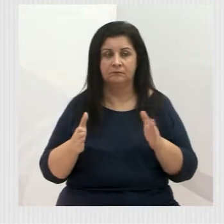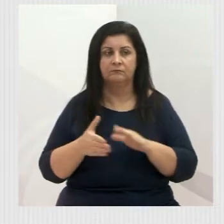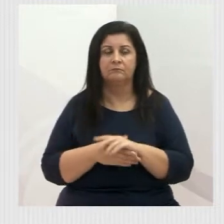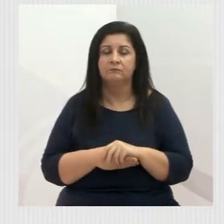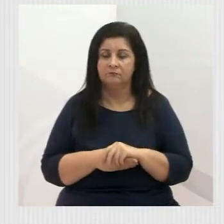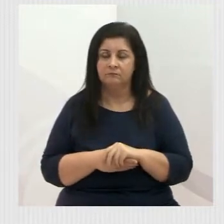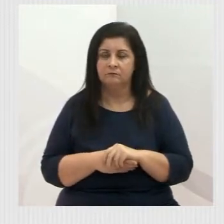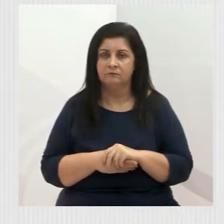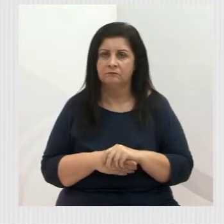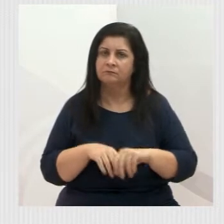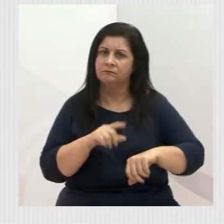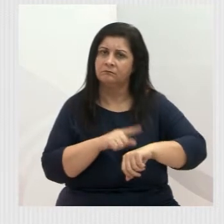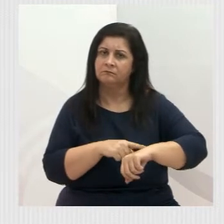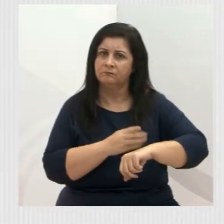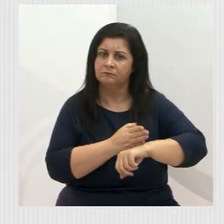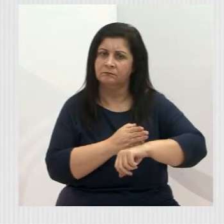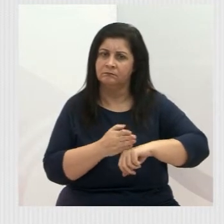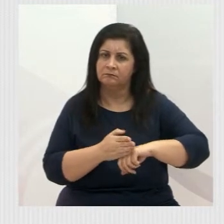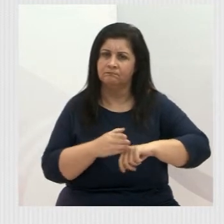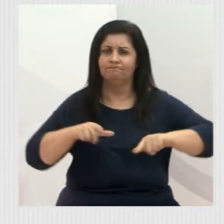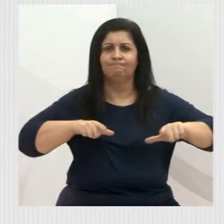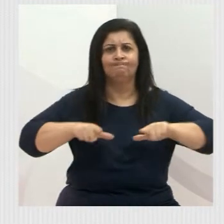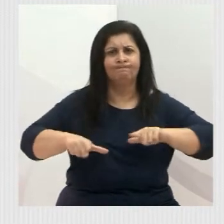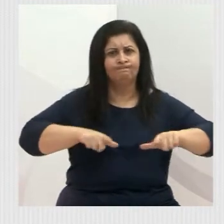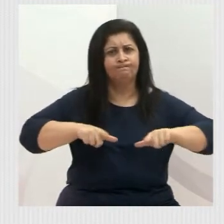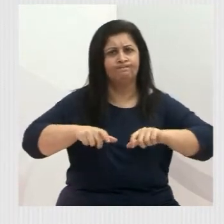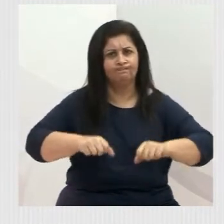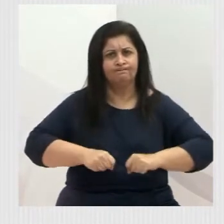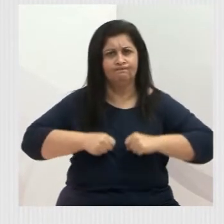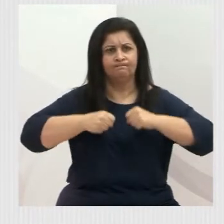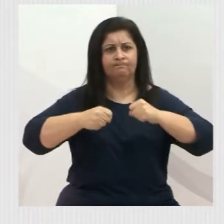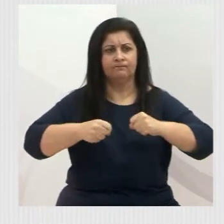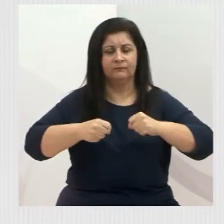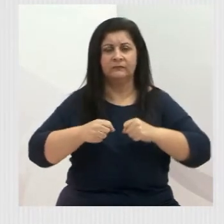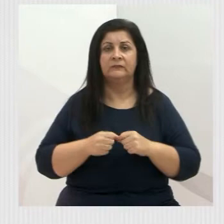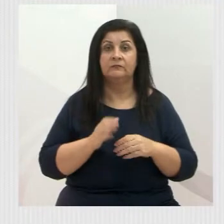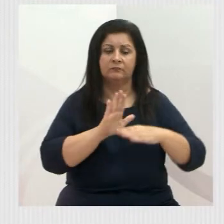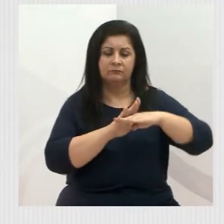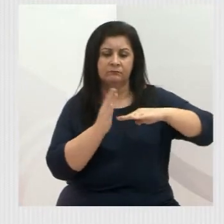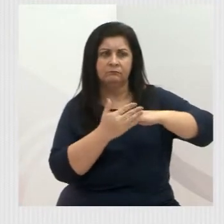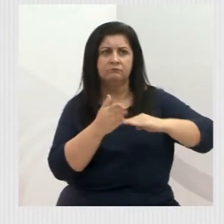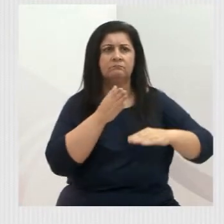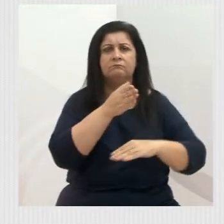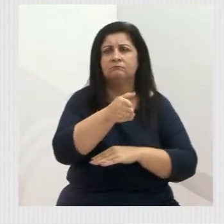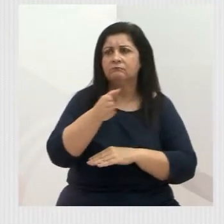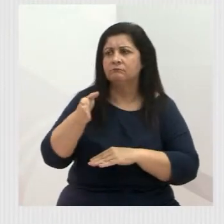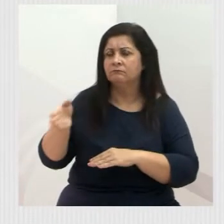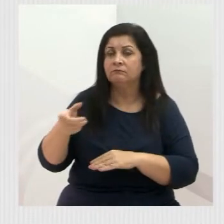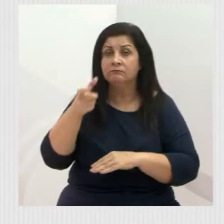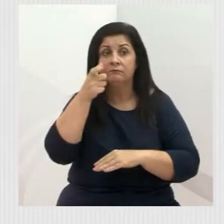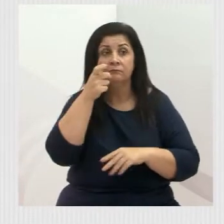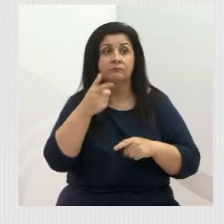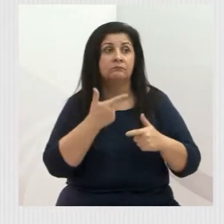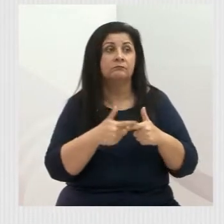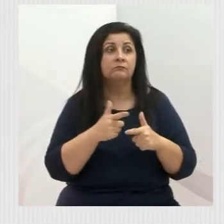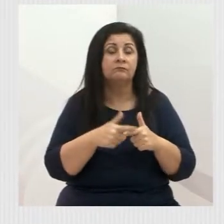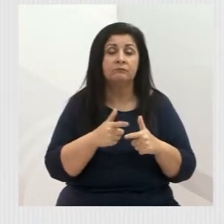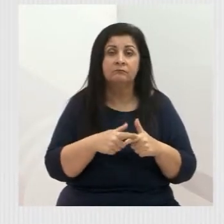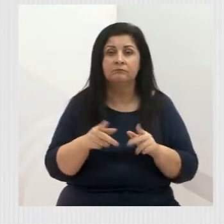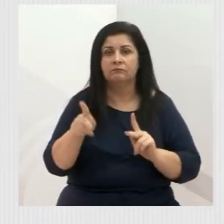período, procuramos trabalhar intensamente, percorrendo os bairros da cidade, verificando os problemas dos munícipes,